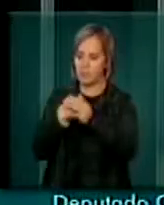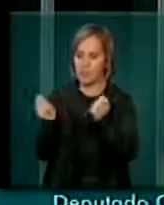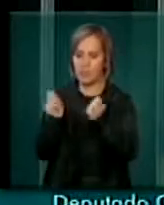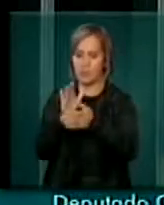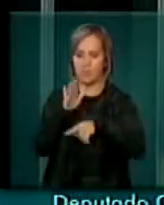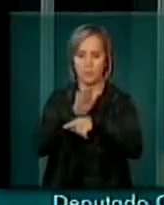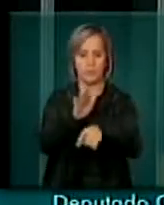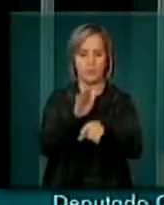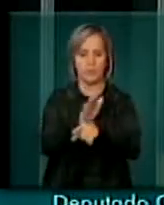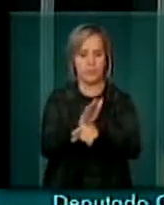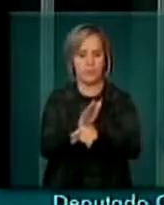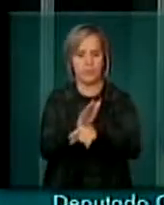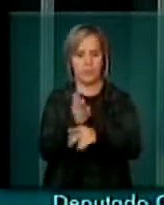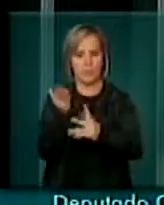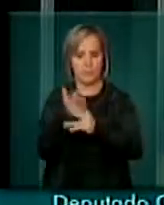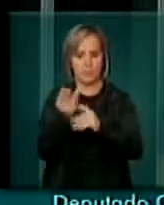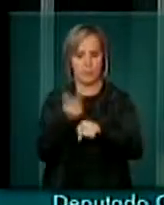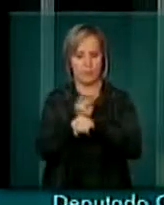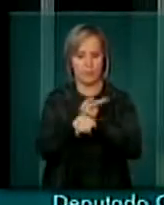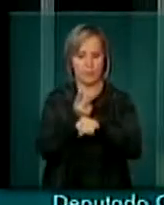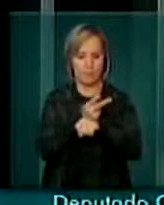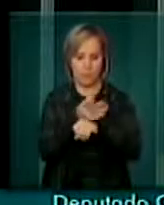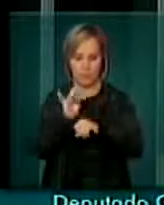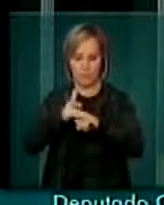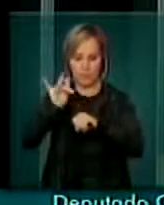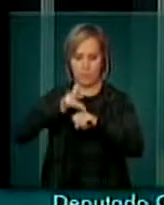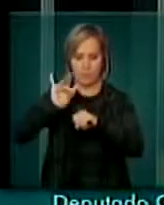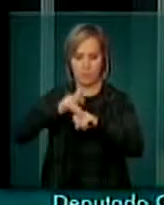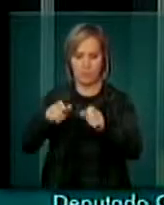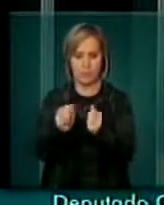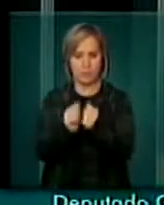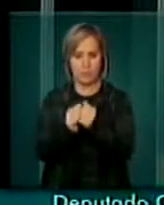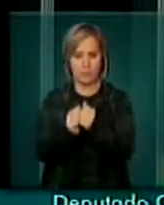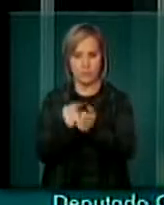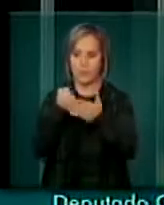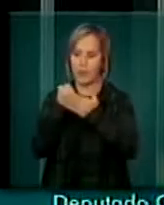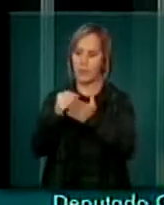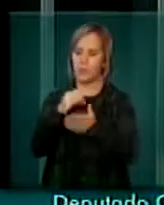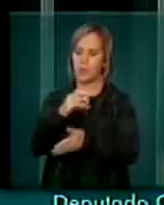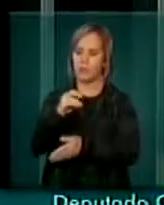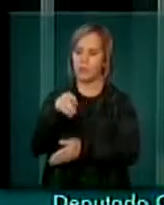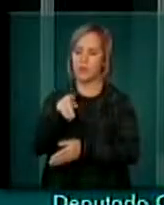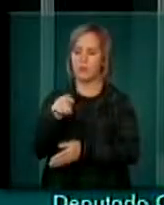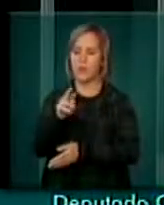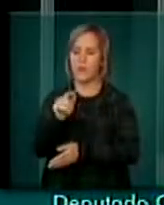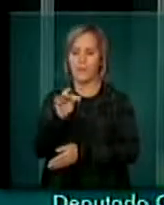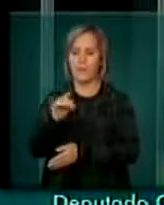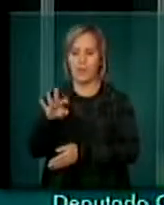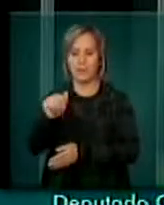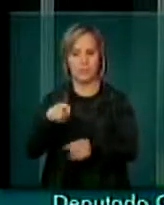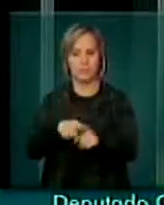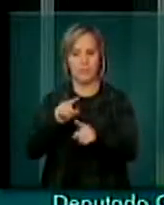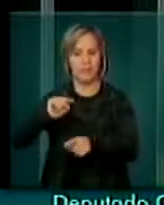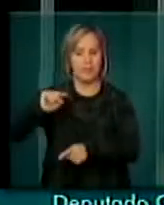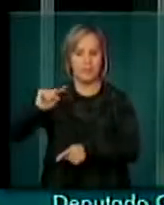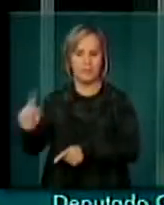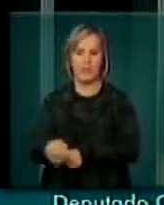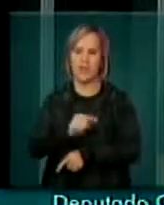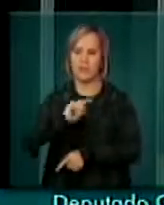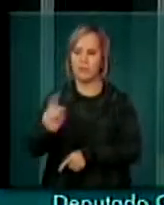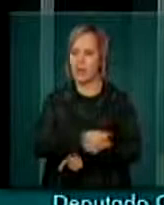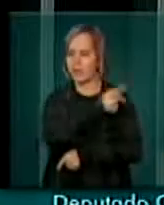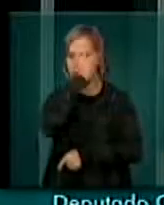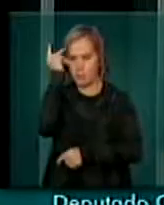através da exploração do ouro, um percentual aos garimpeiros associarem àquela cooperativa. Mas, senhor presidente, centenas de milhares de